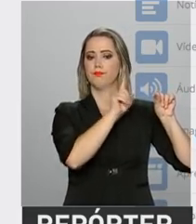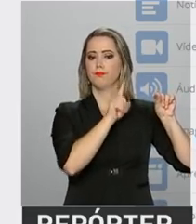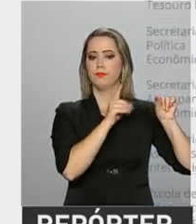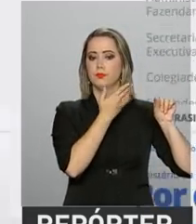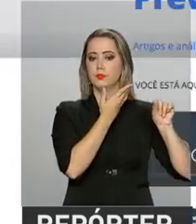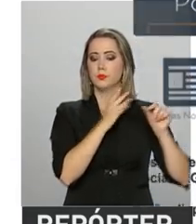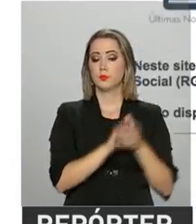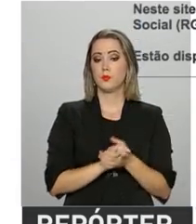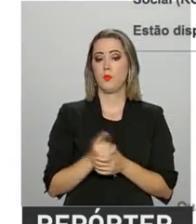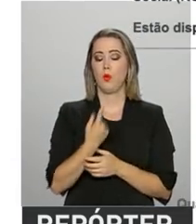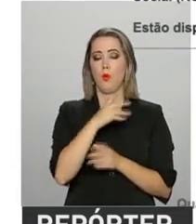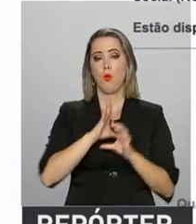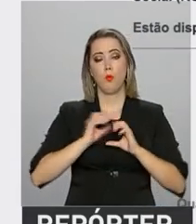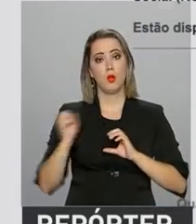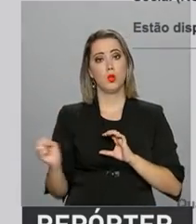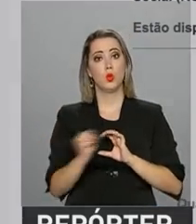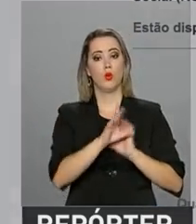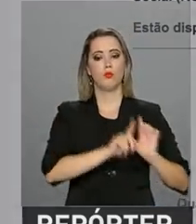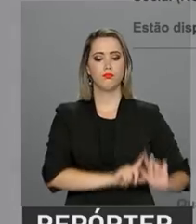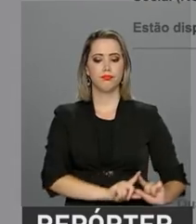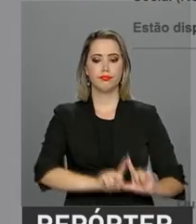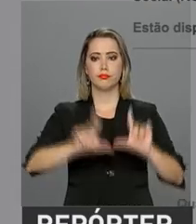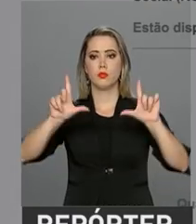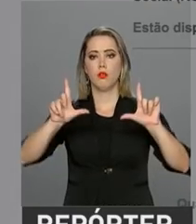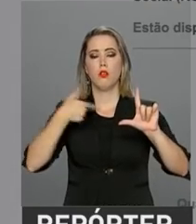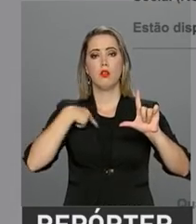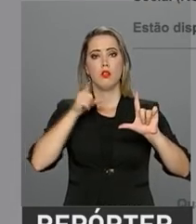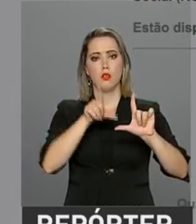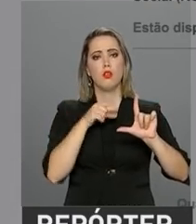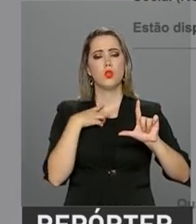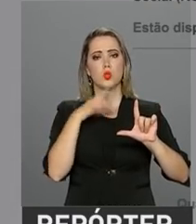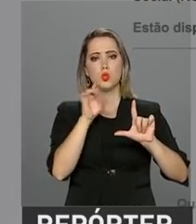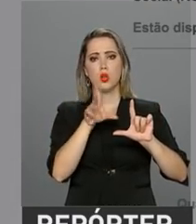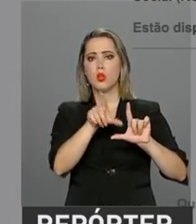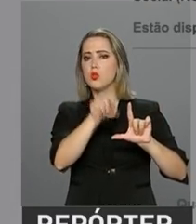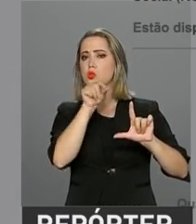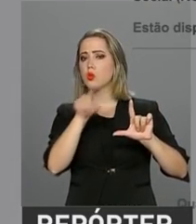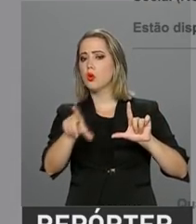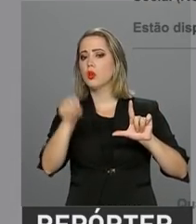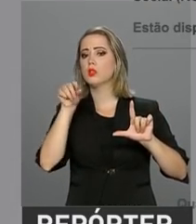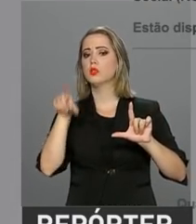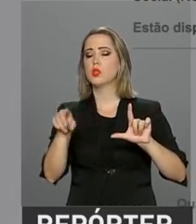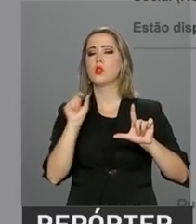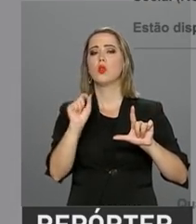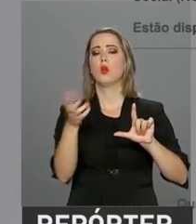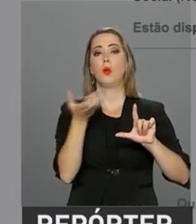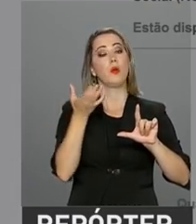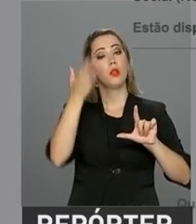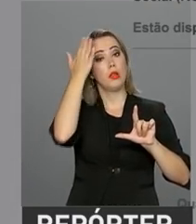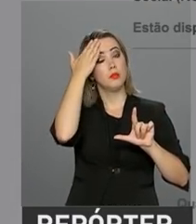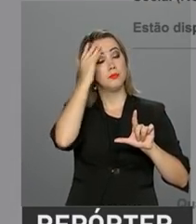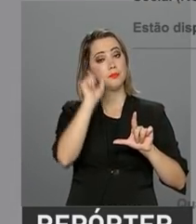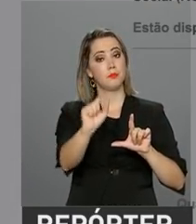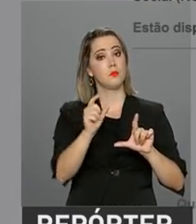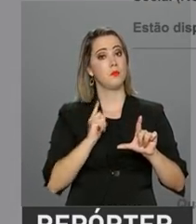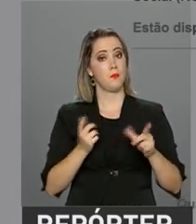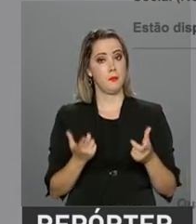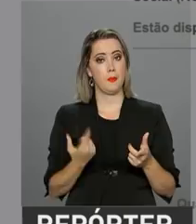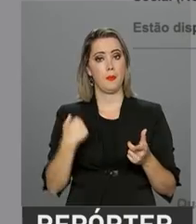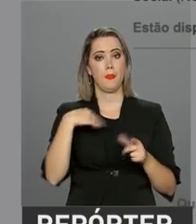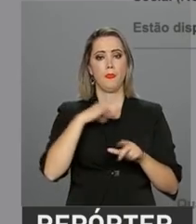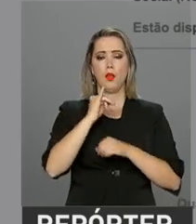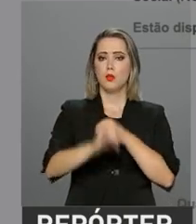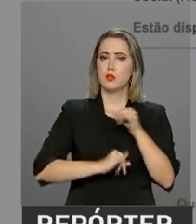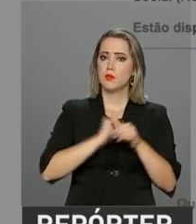Previdência. Uma nova janela irá se abrir e basta você escolher o tópico que mais interessa. Os dados no